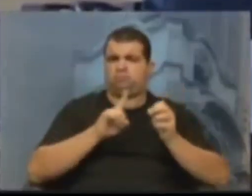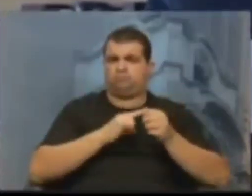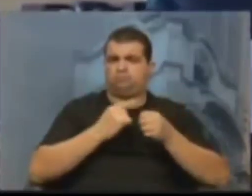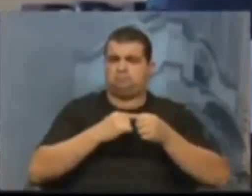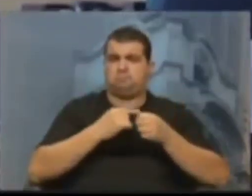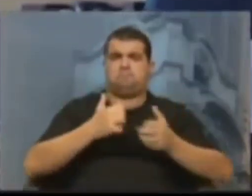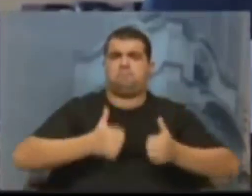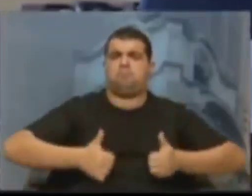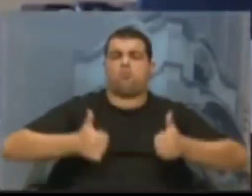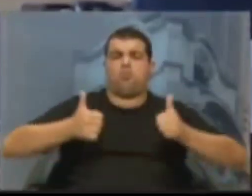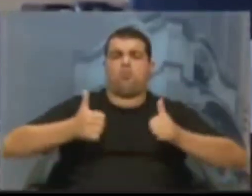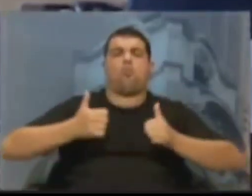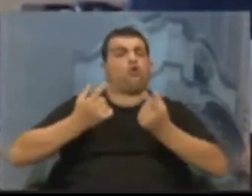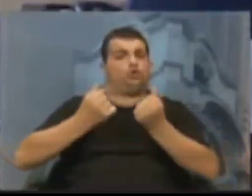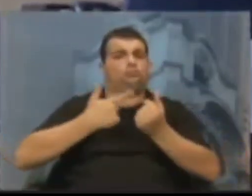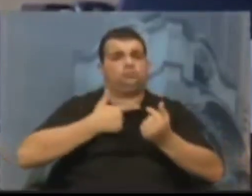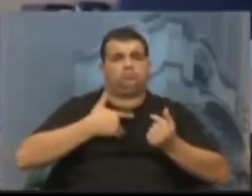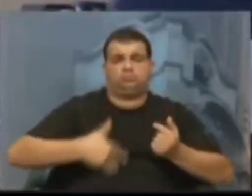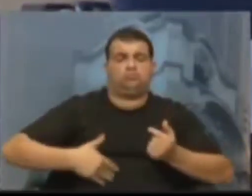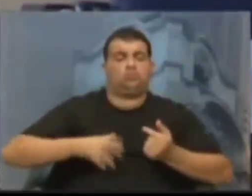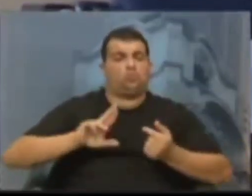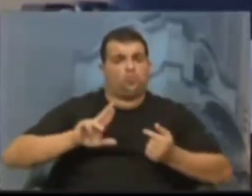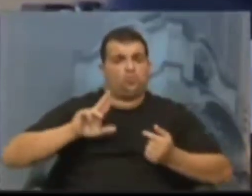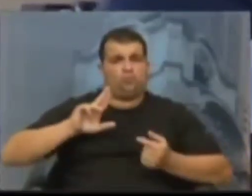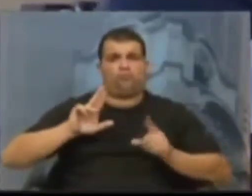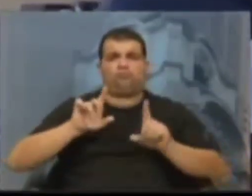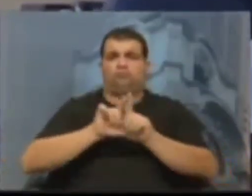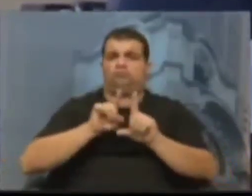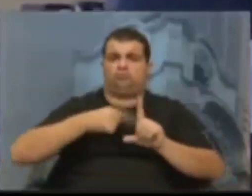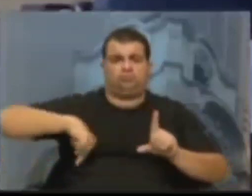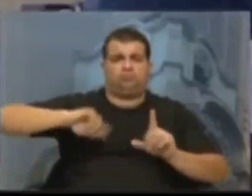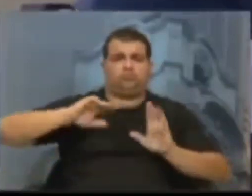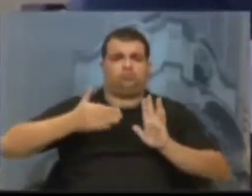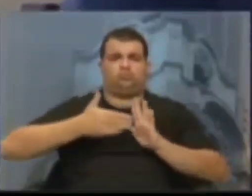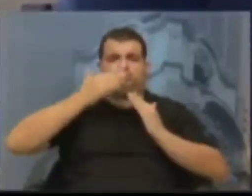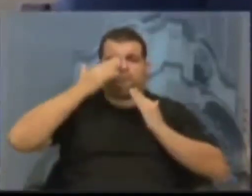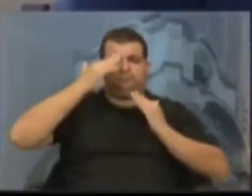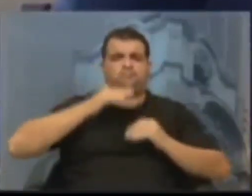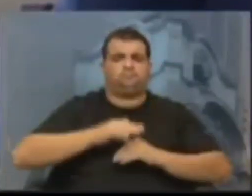o melhor para erário público e o melhor para todos nós. Obrigado.